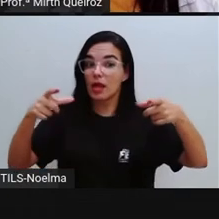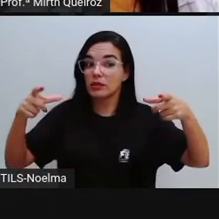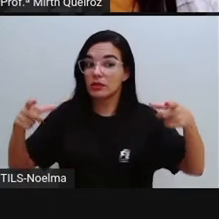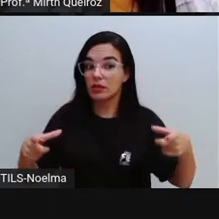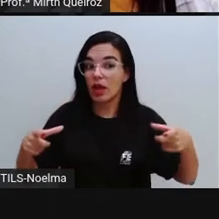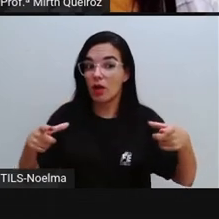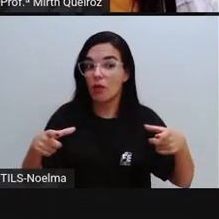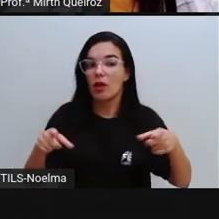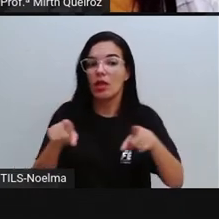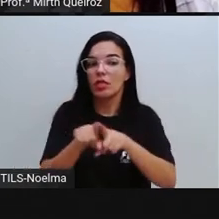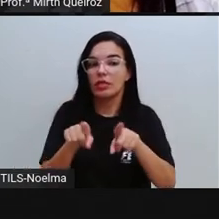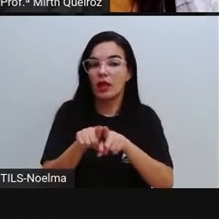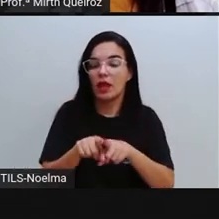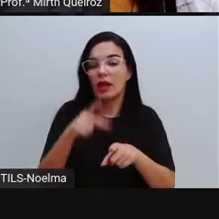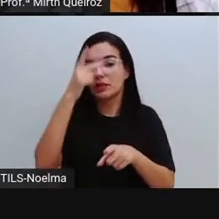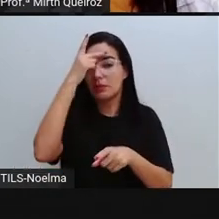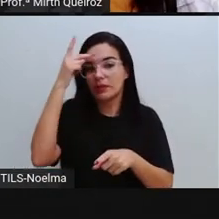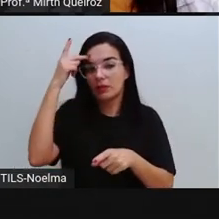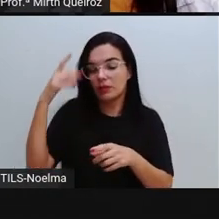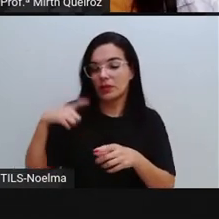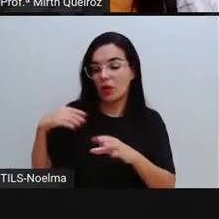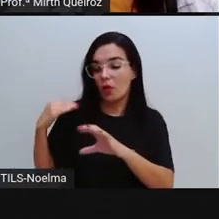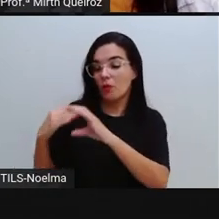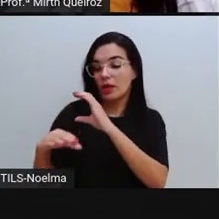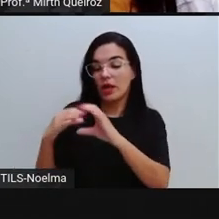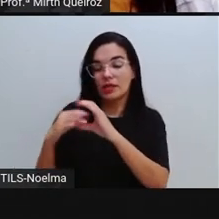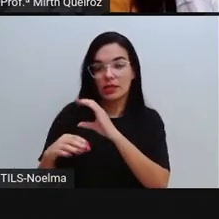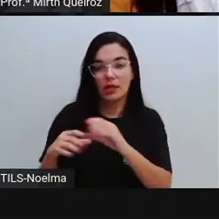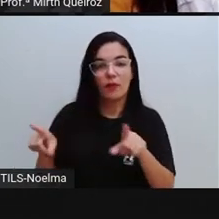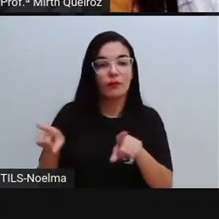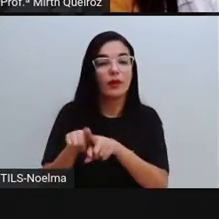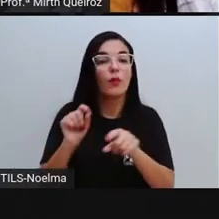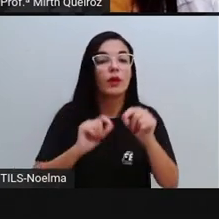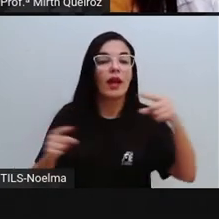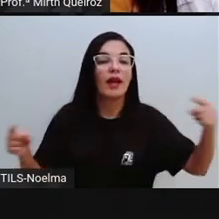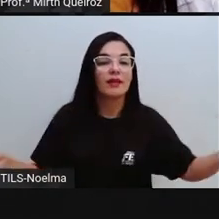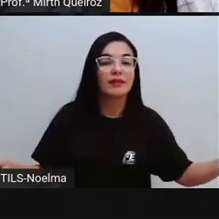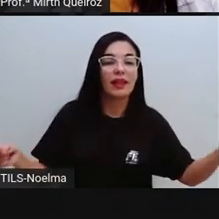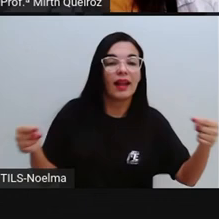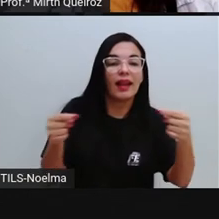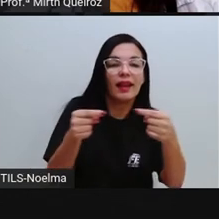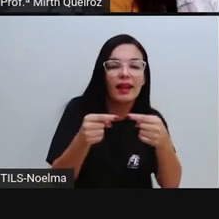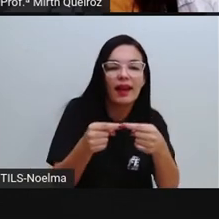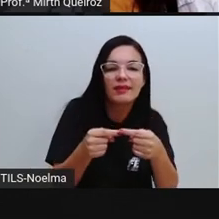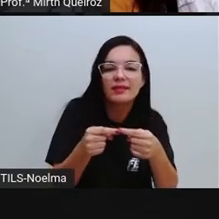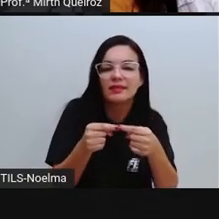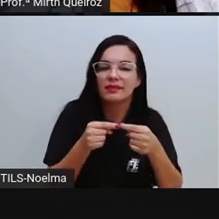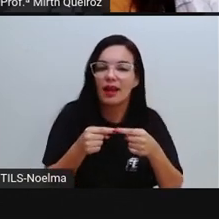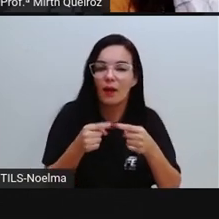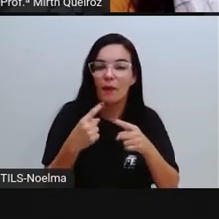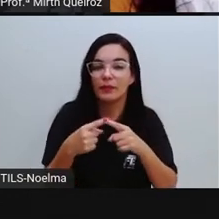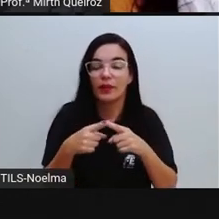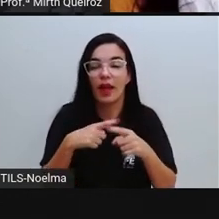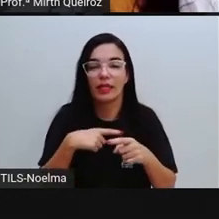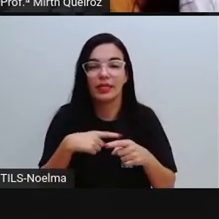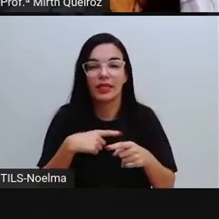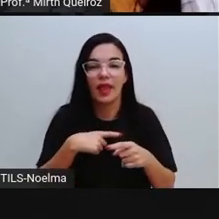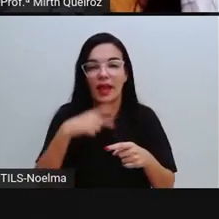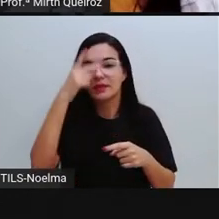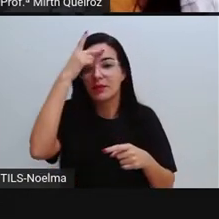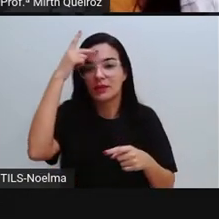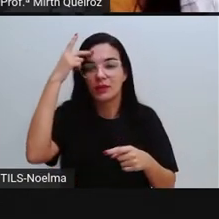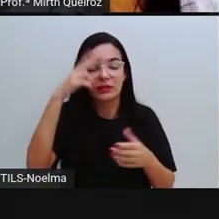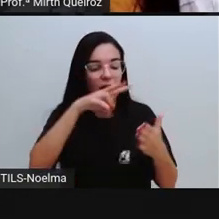maior vantagem trazida pela migração digital, uma vez que as interações mostram o modo como os leitores,